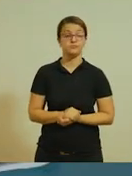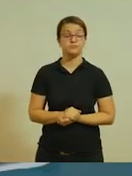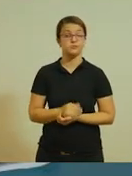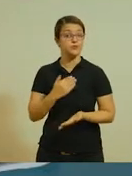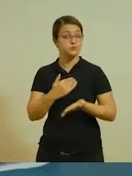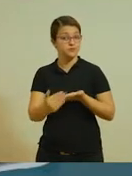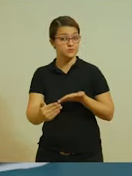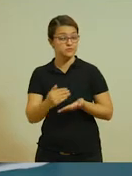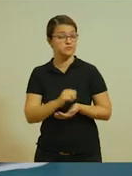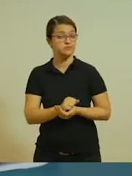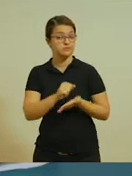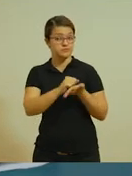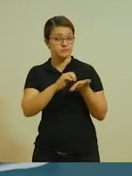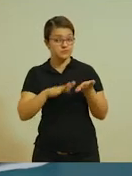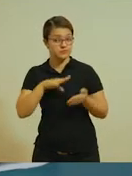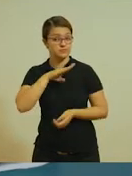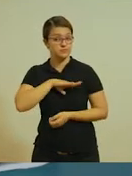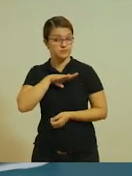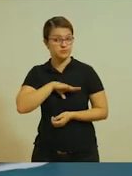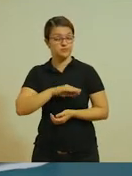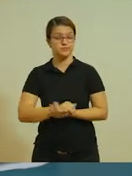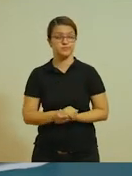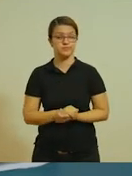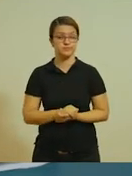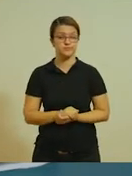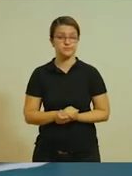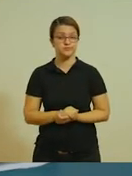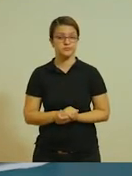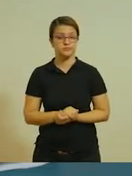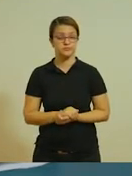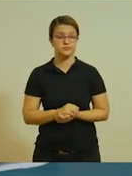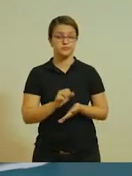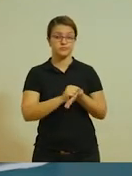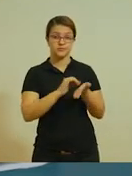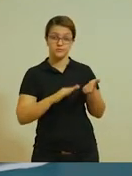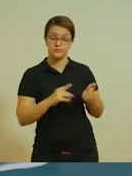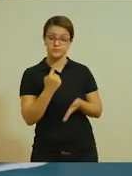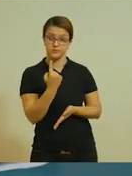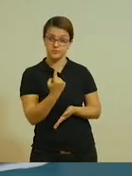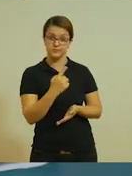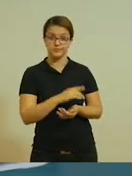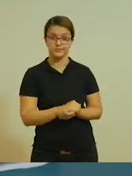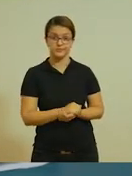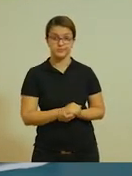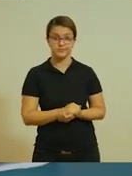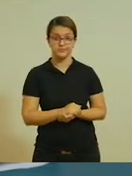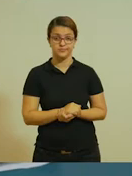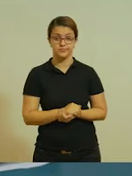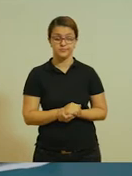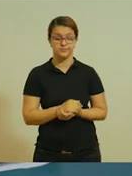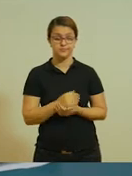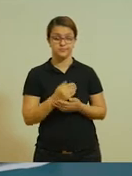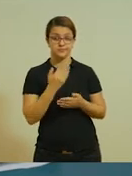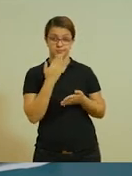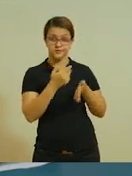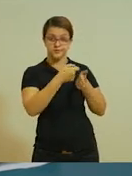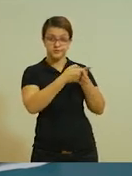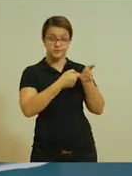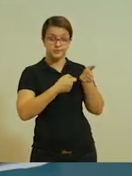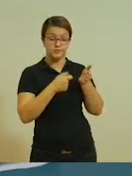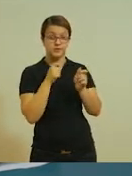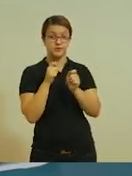Vamos começar falando da atividade de língua portuguesa. A atividade 1, ela pede que nós possamos ver esse texto,